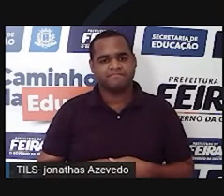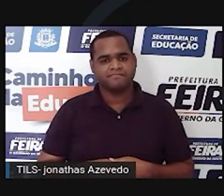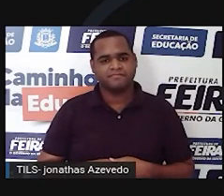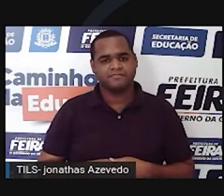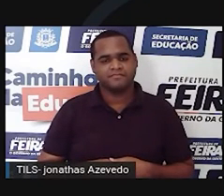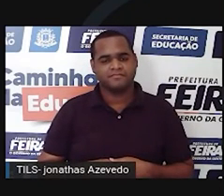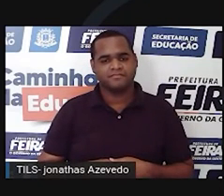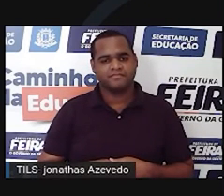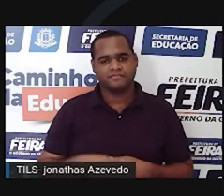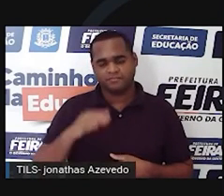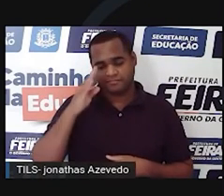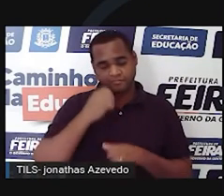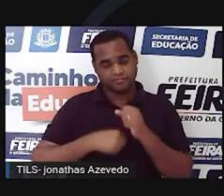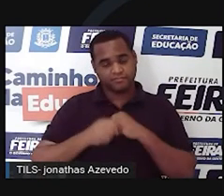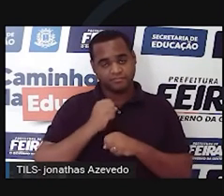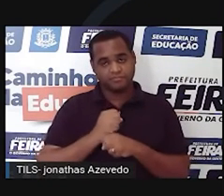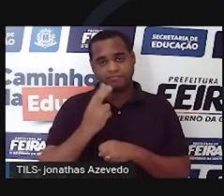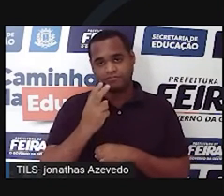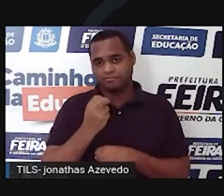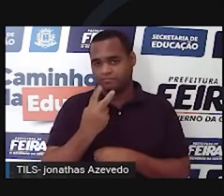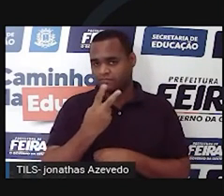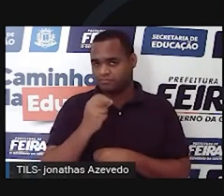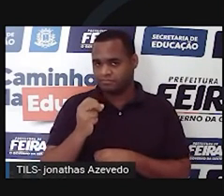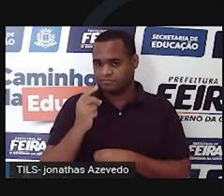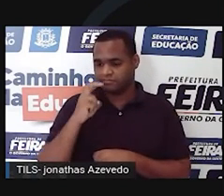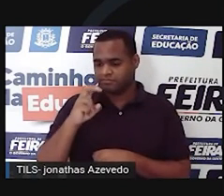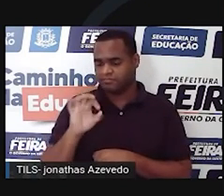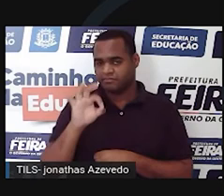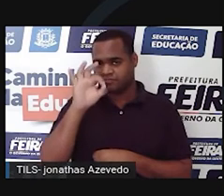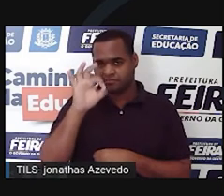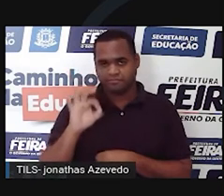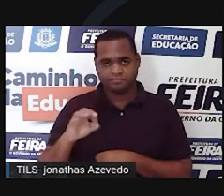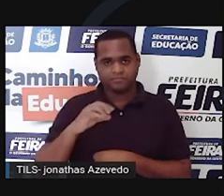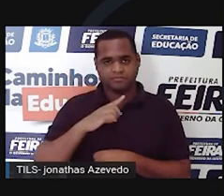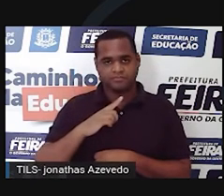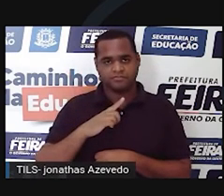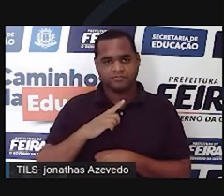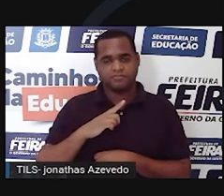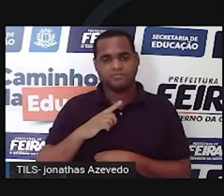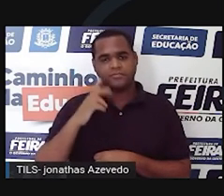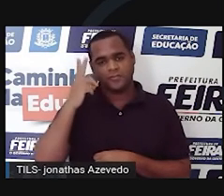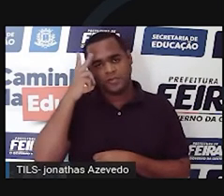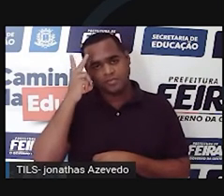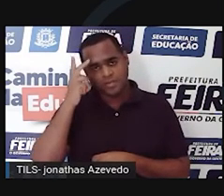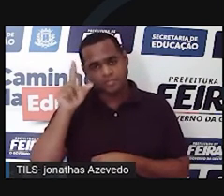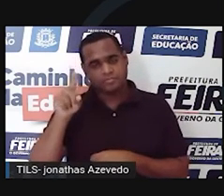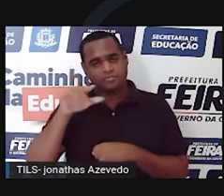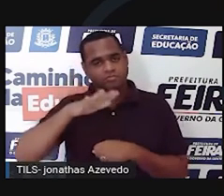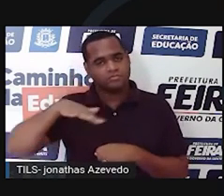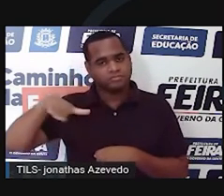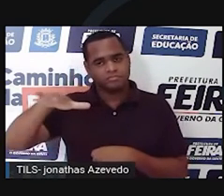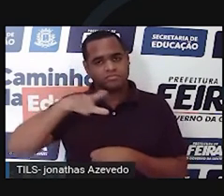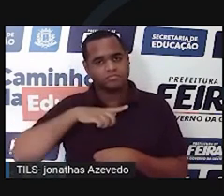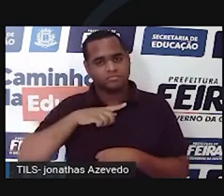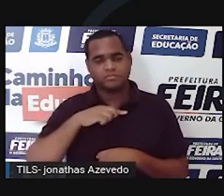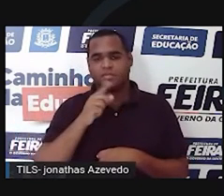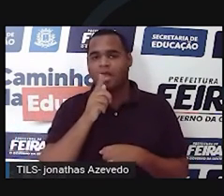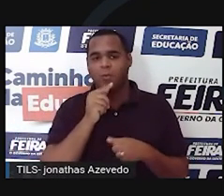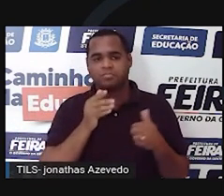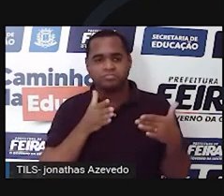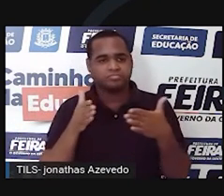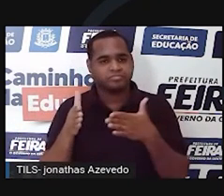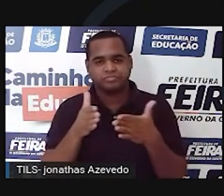Em 2020, houve uma redução de 50% no volume normal e muitas áreas sequer alagaram.